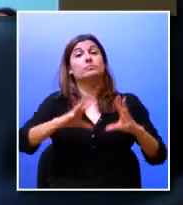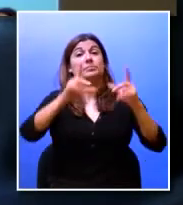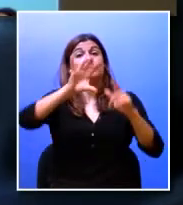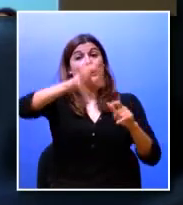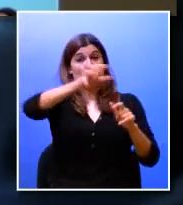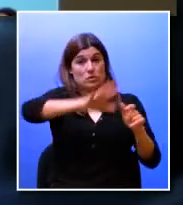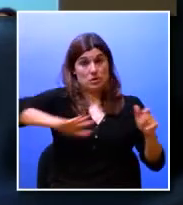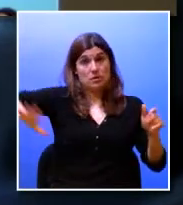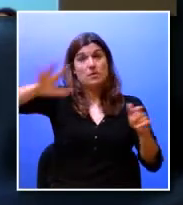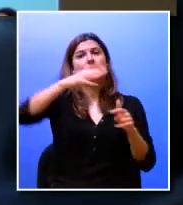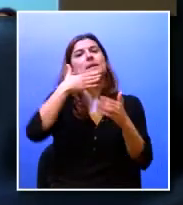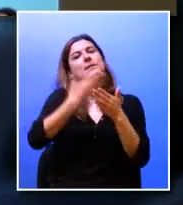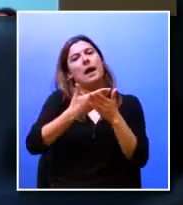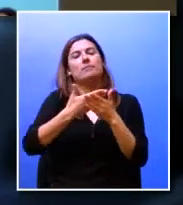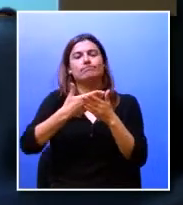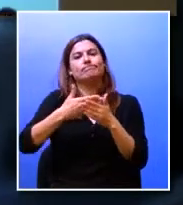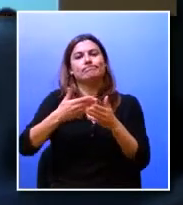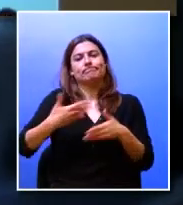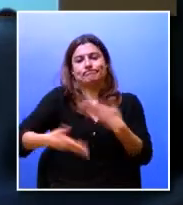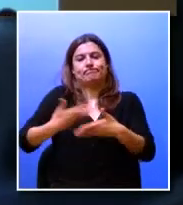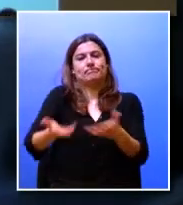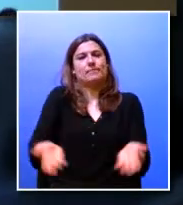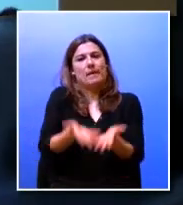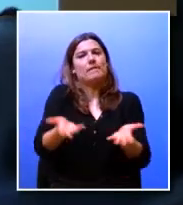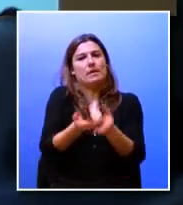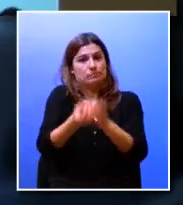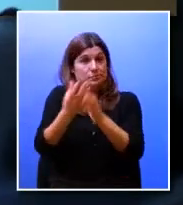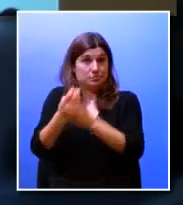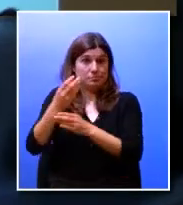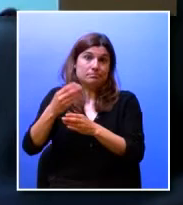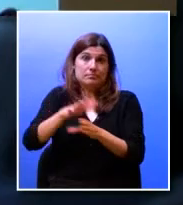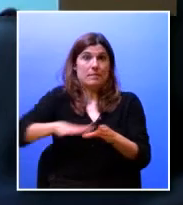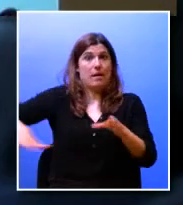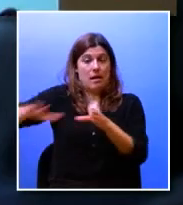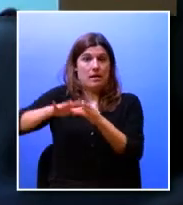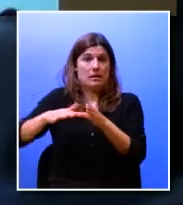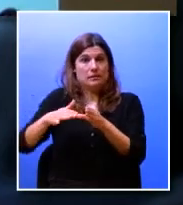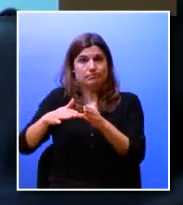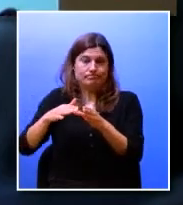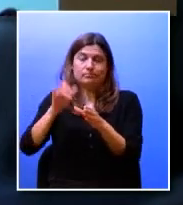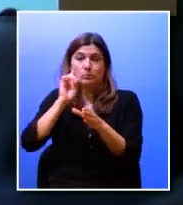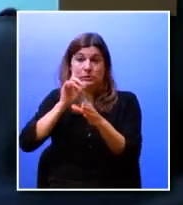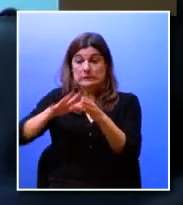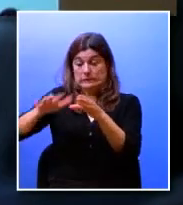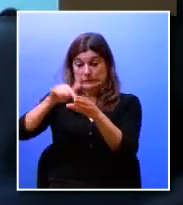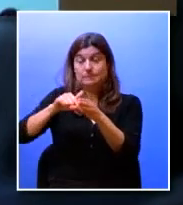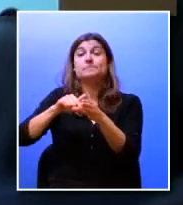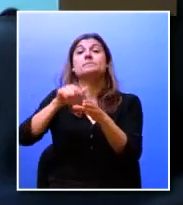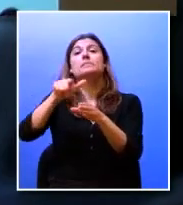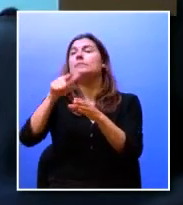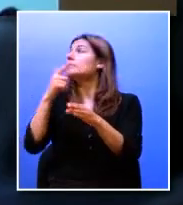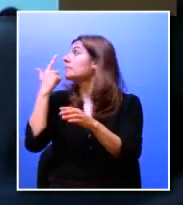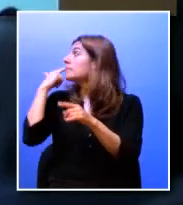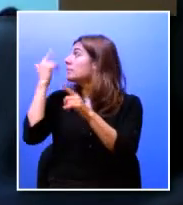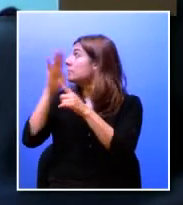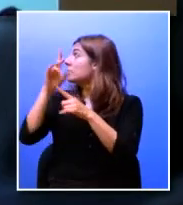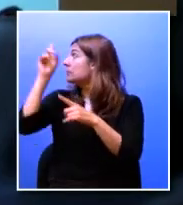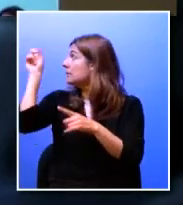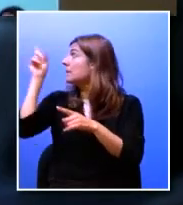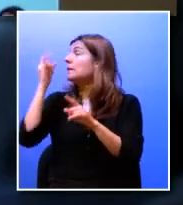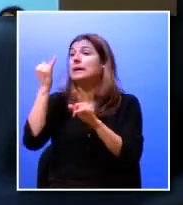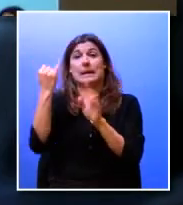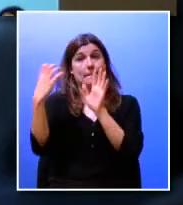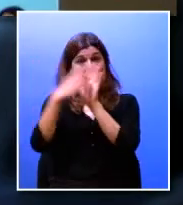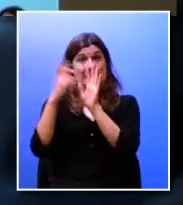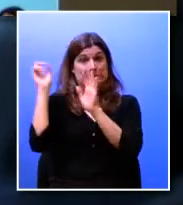e da criação de riqueza e portanto este mote esta imagem que nós queremos aqui passar tem